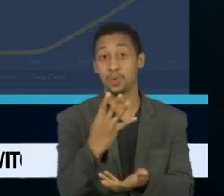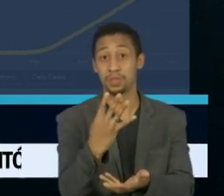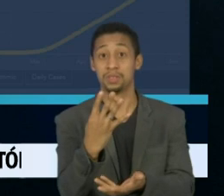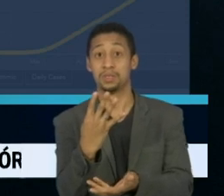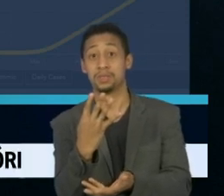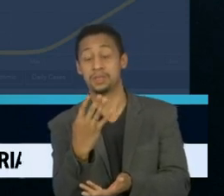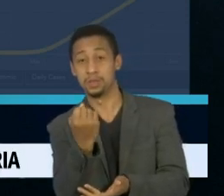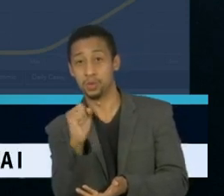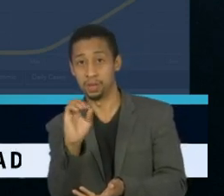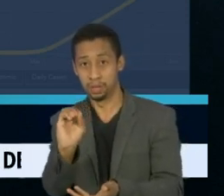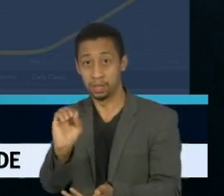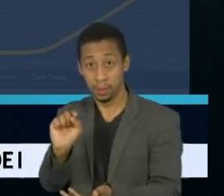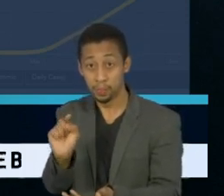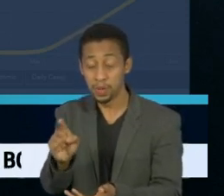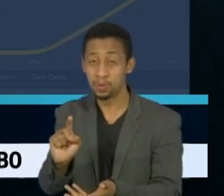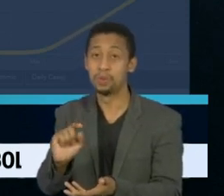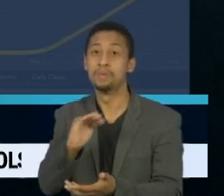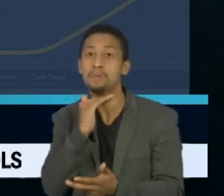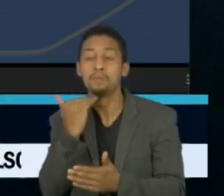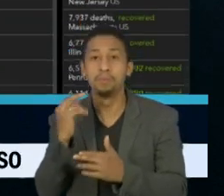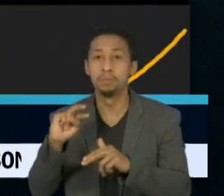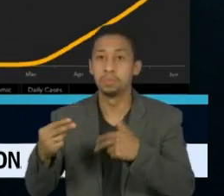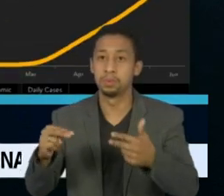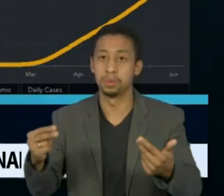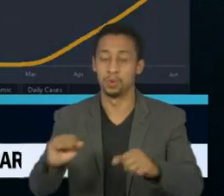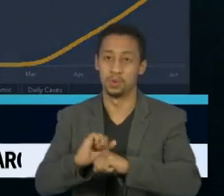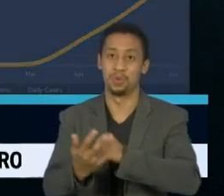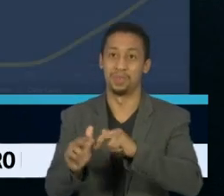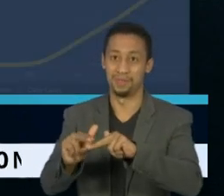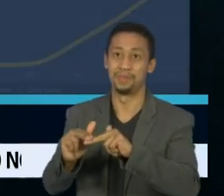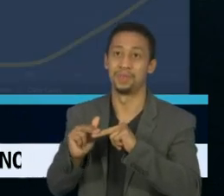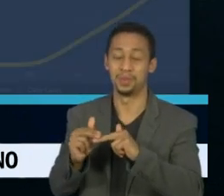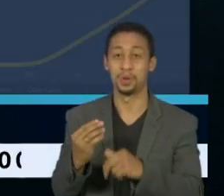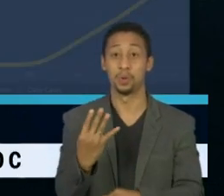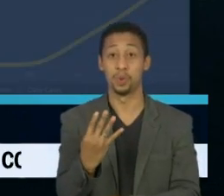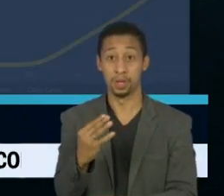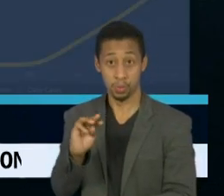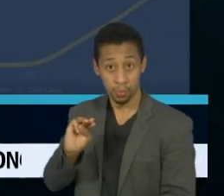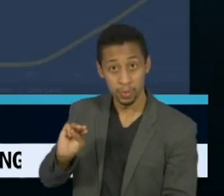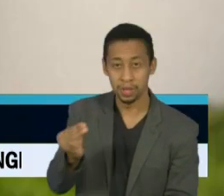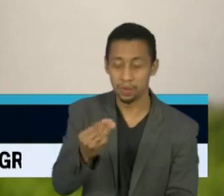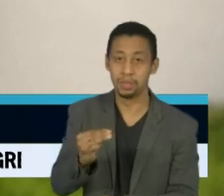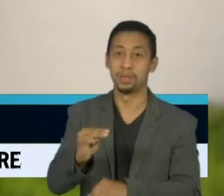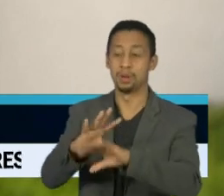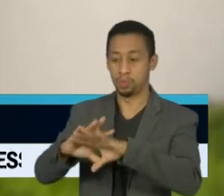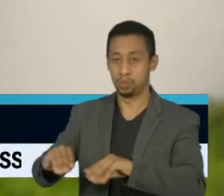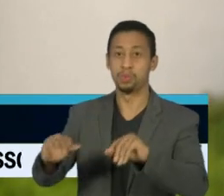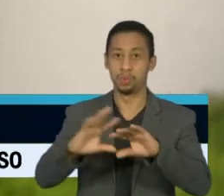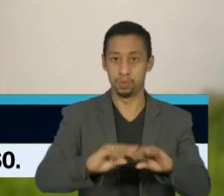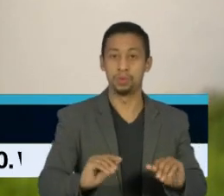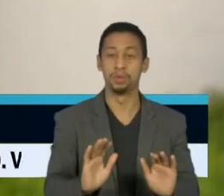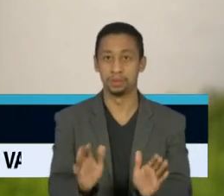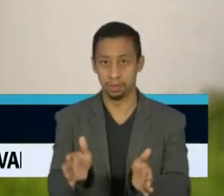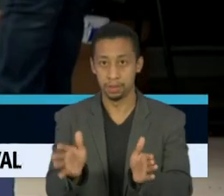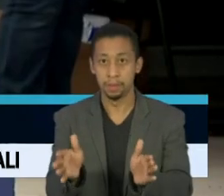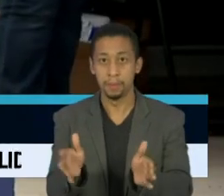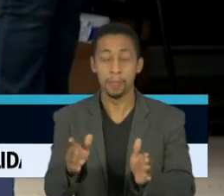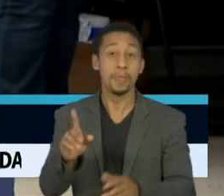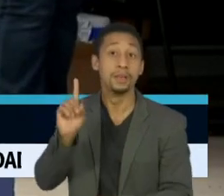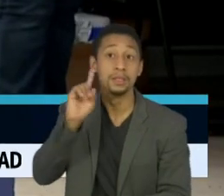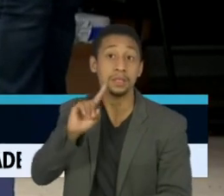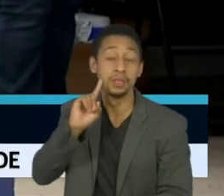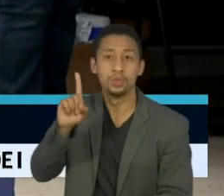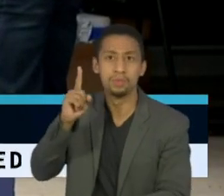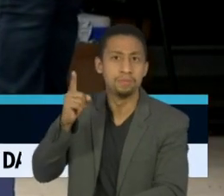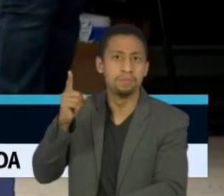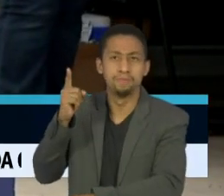pessoas morreram por causa da doença. 4 milhões e 600 mil se recuperaram. Nos Estados Unidos, foi registrado o